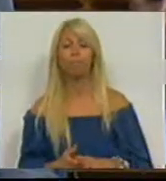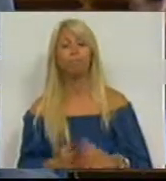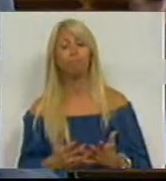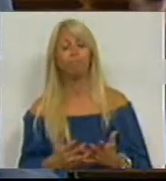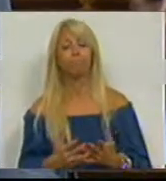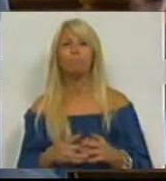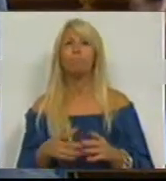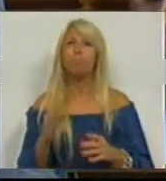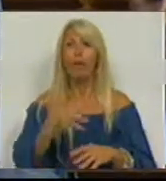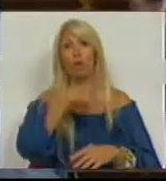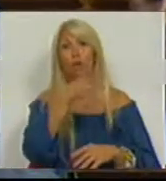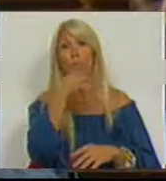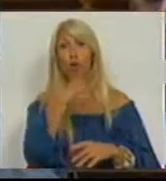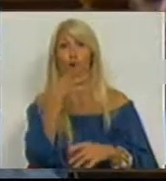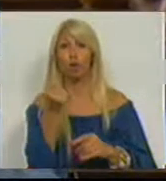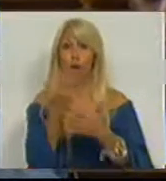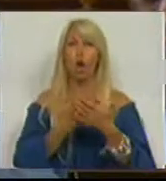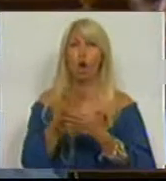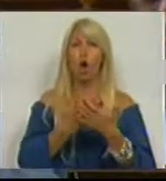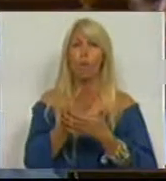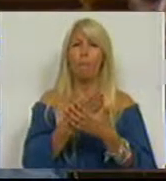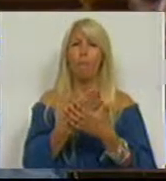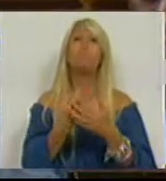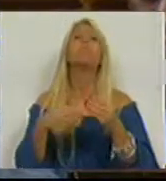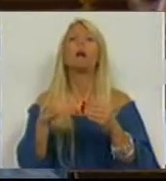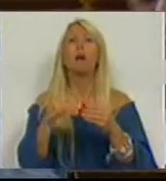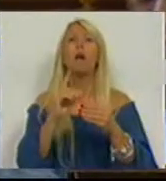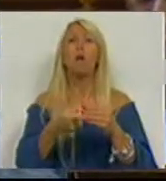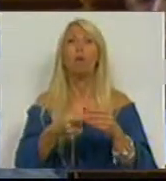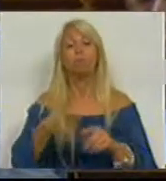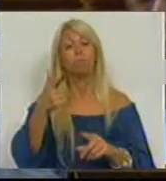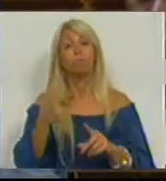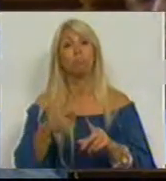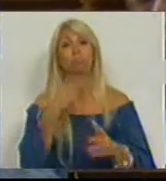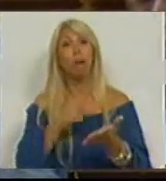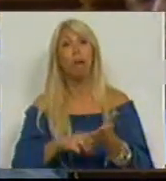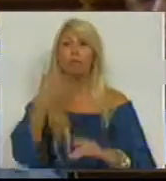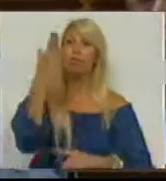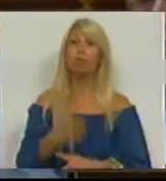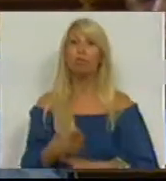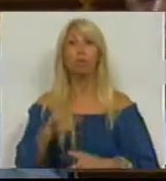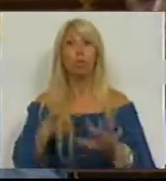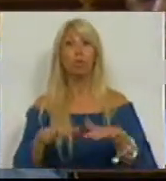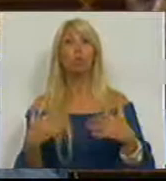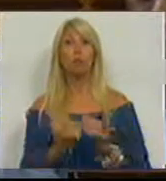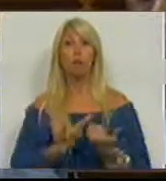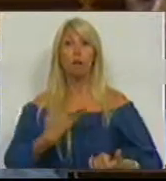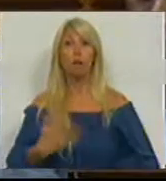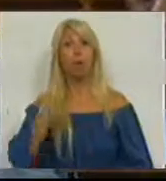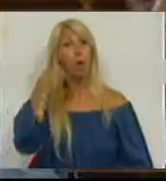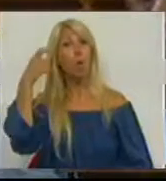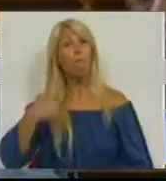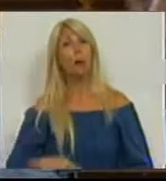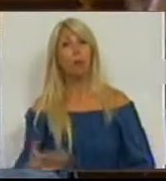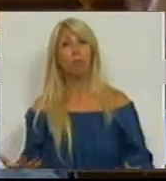argumentos económicos uma razão de justiça social e de direitos humanos perante